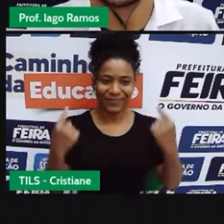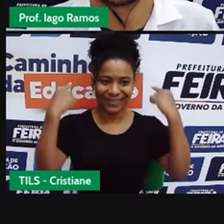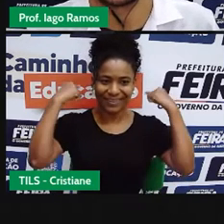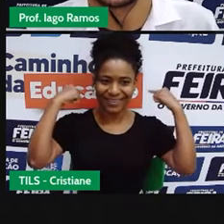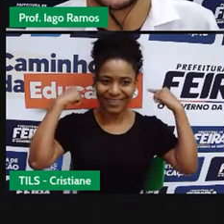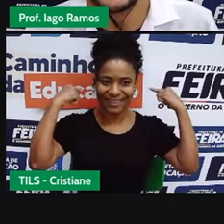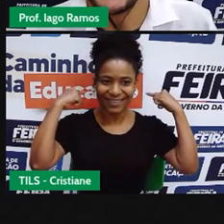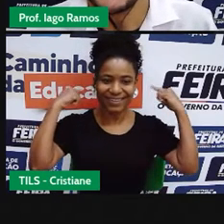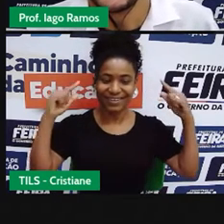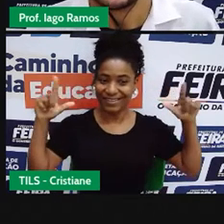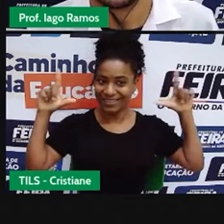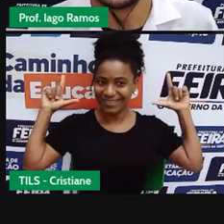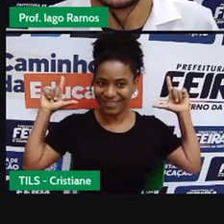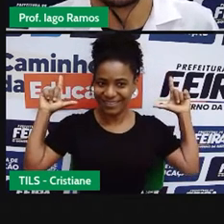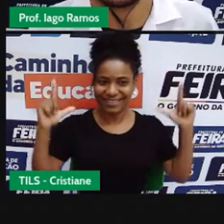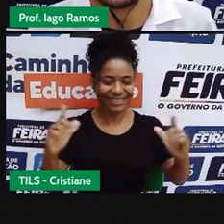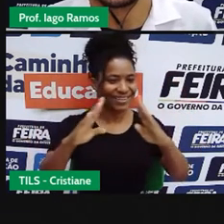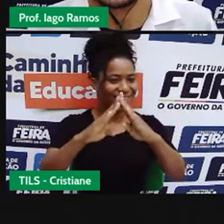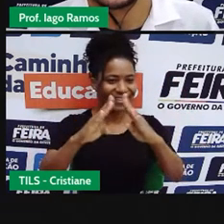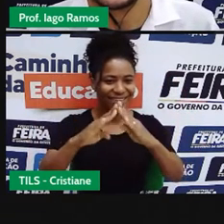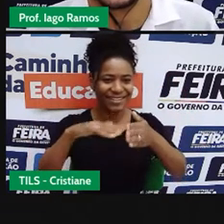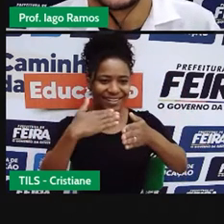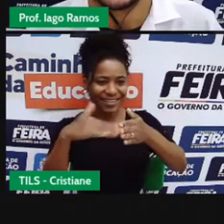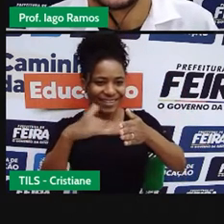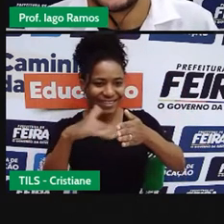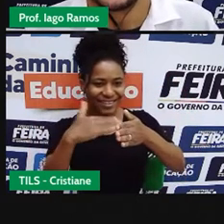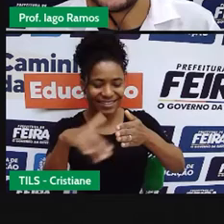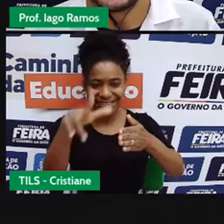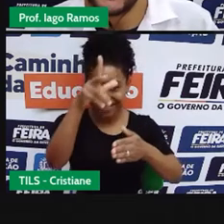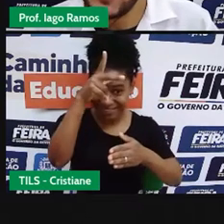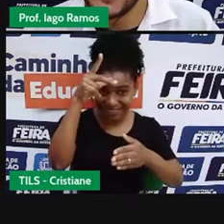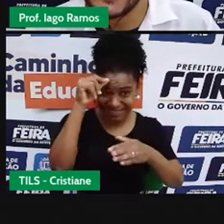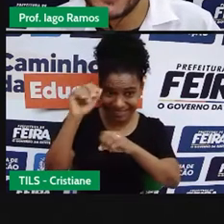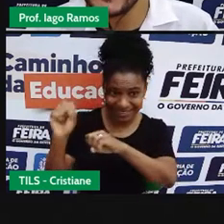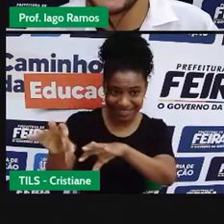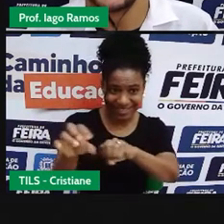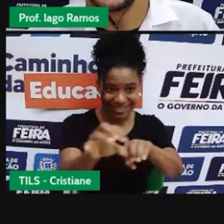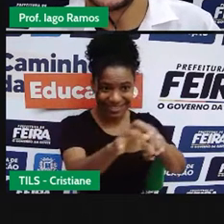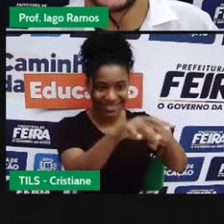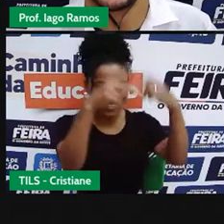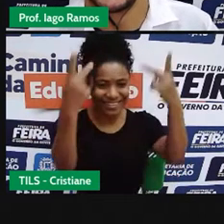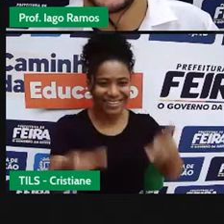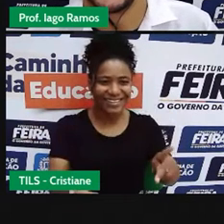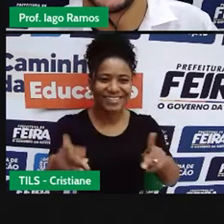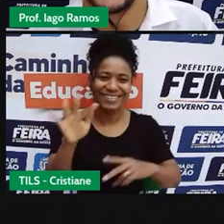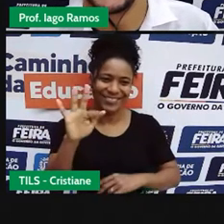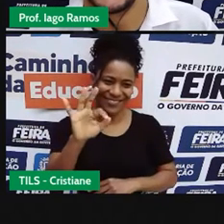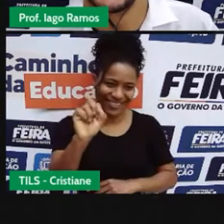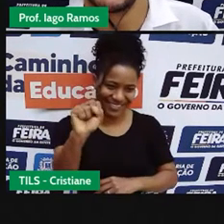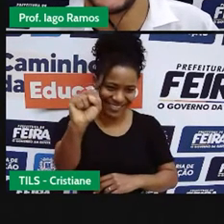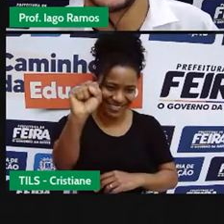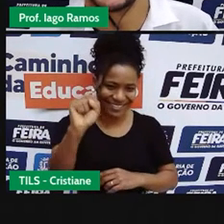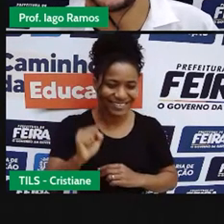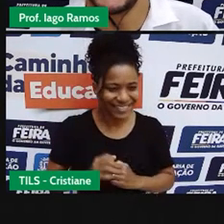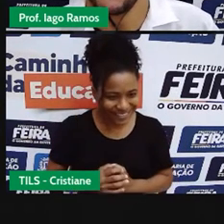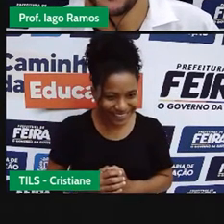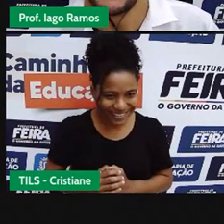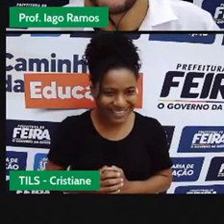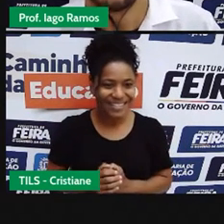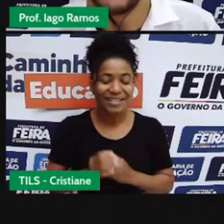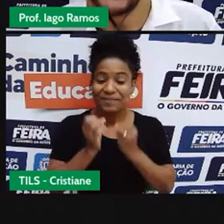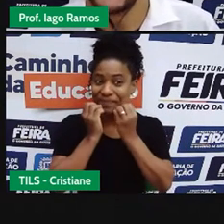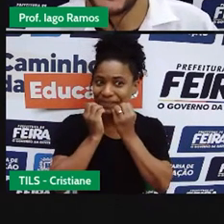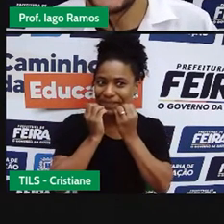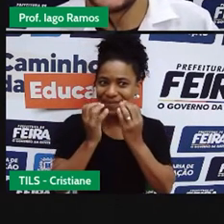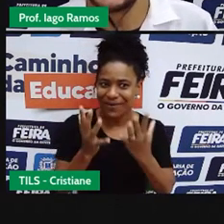cartaz da Secretaria Municipal de Educação da nossa Princesa do Sertão. Beleza, não é?